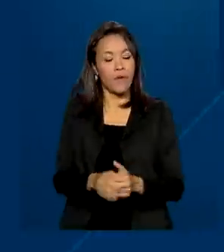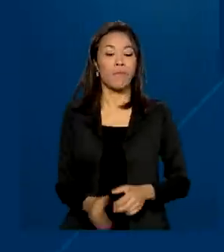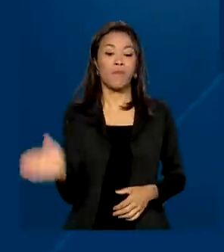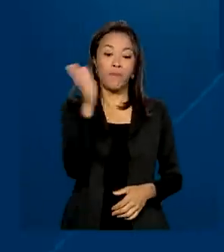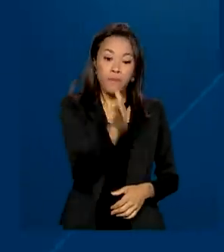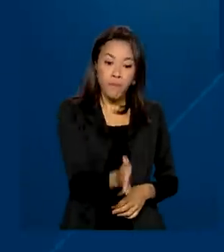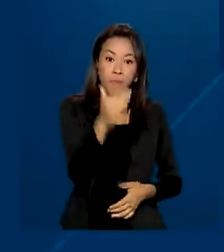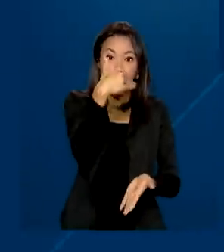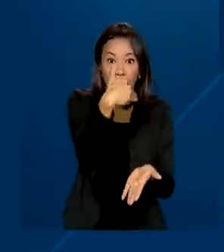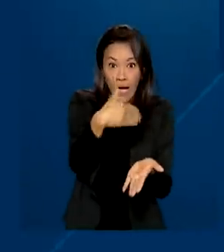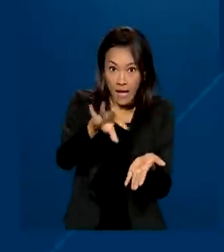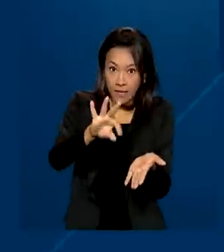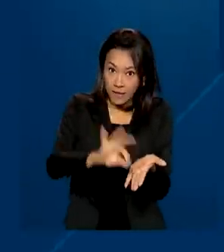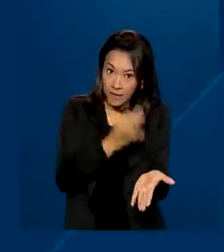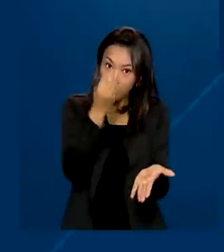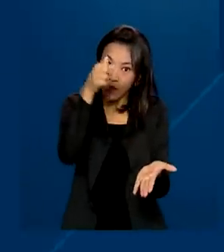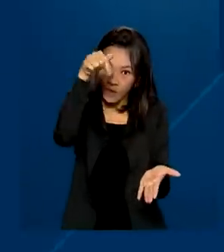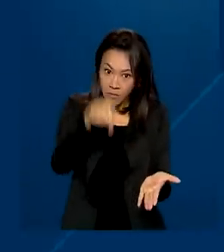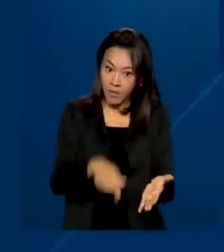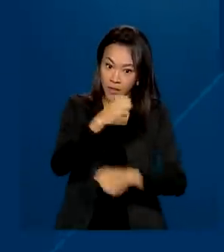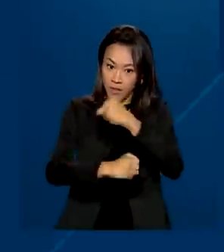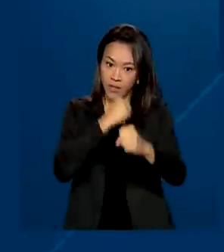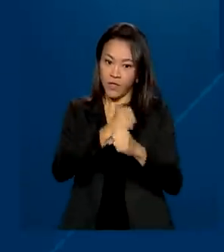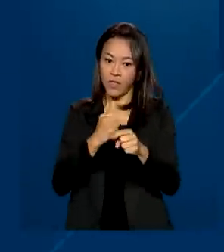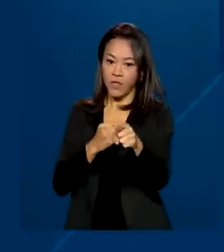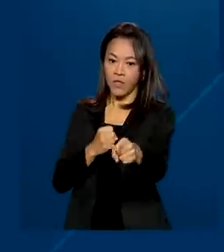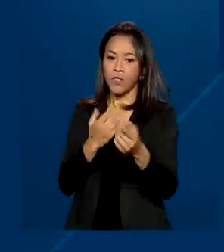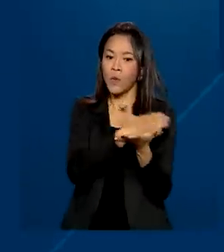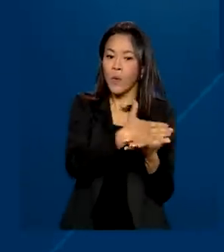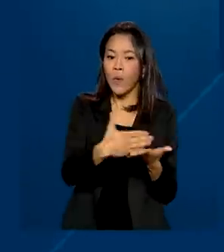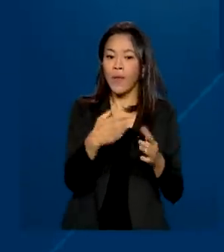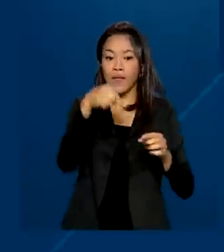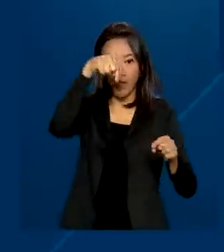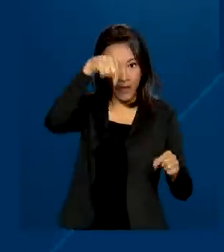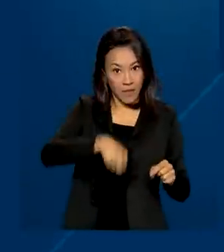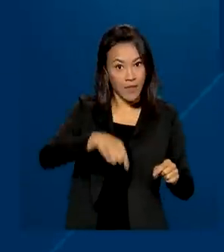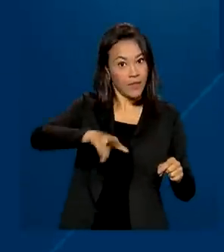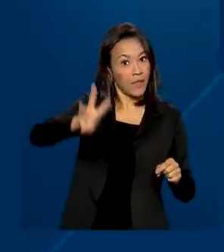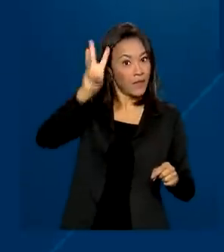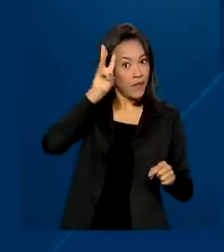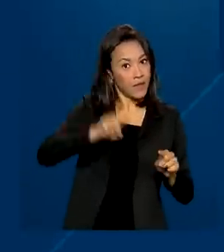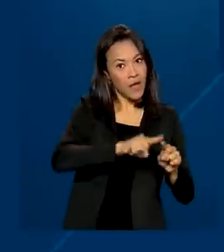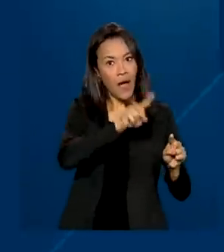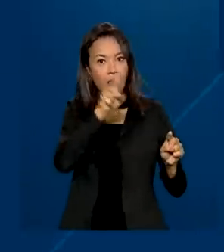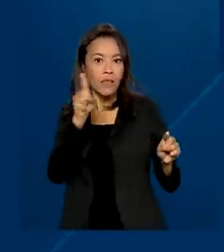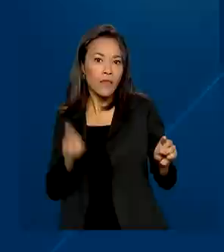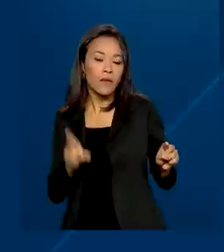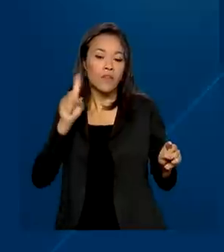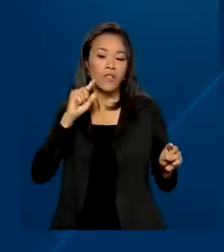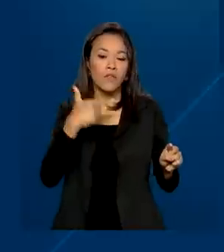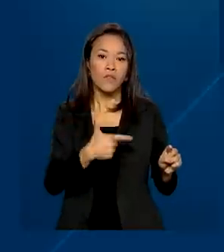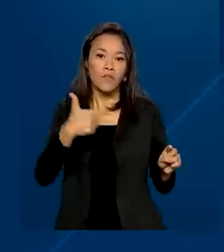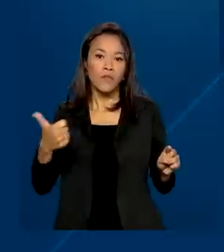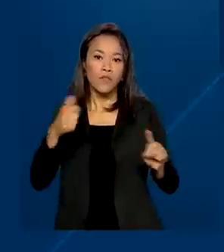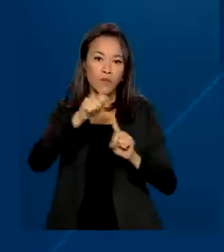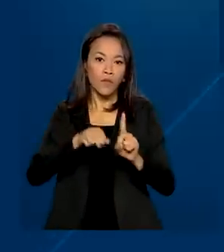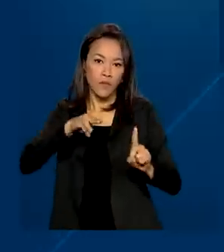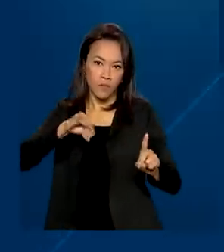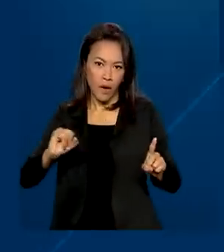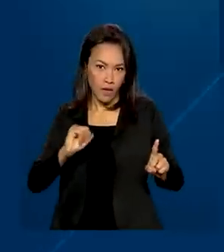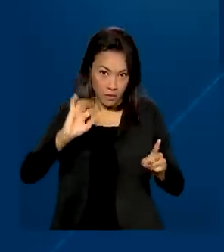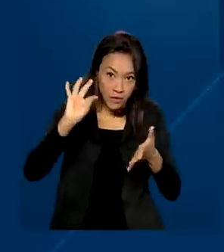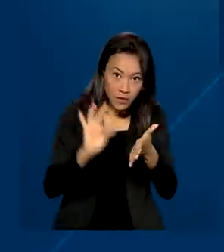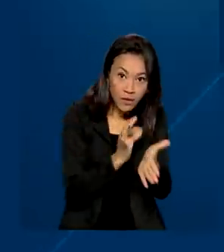Exame Nacional do Ensino Médio 2022 começam nesta terça-feira e vão até o dia 21 de maio. Para se